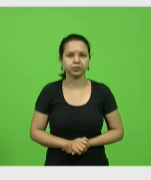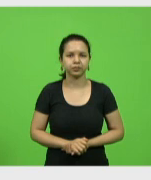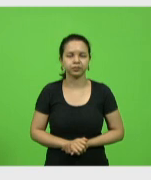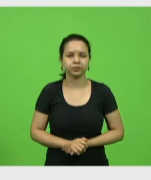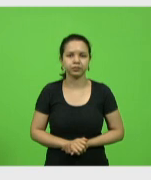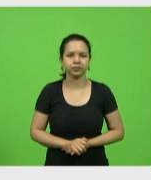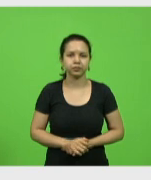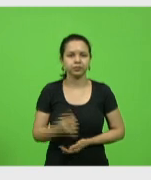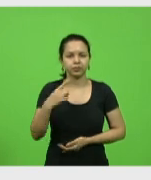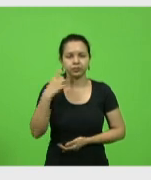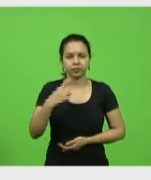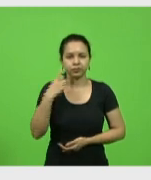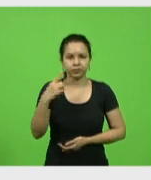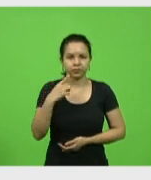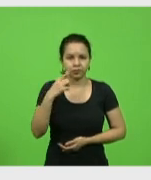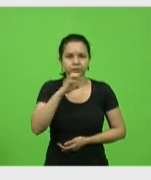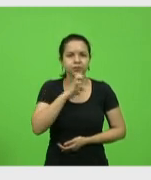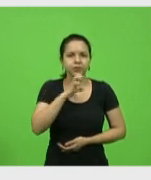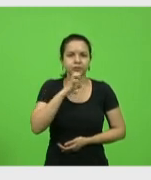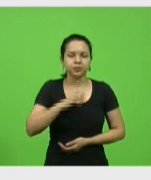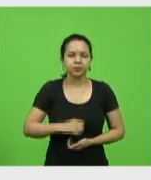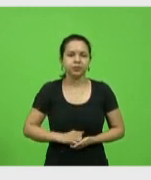Deputado Felipe Estevam.